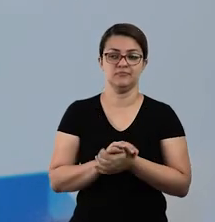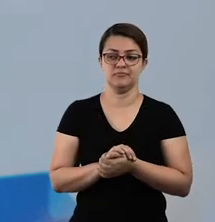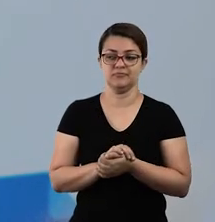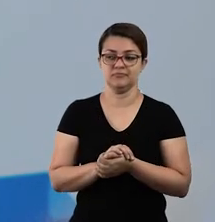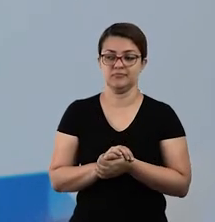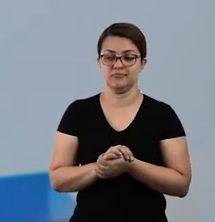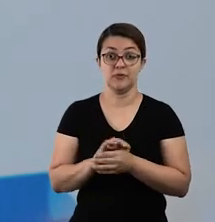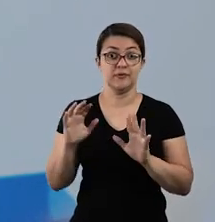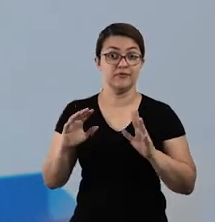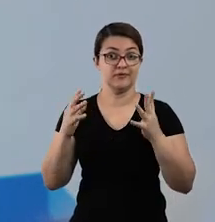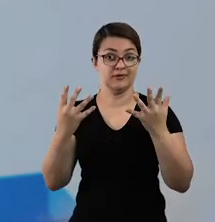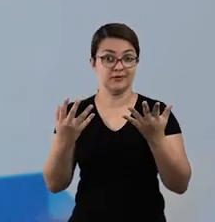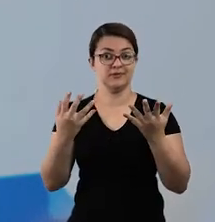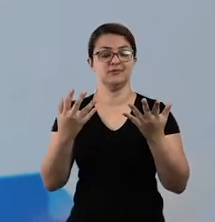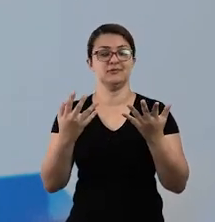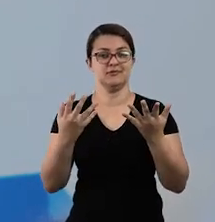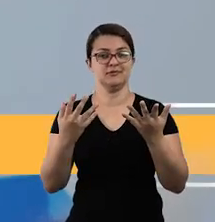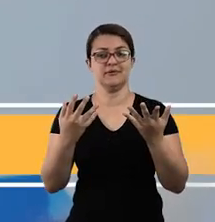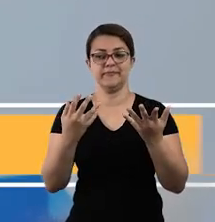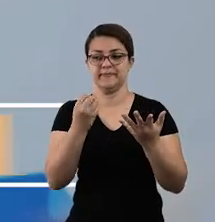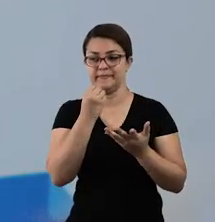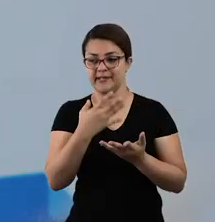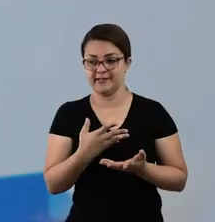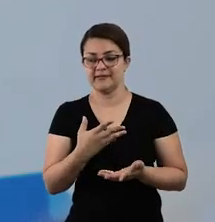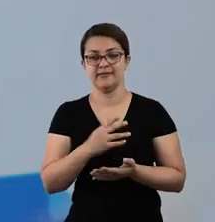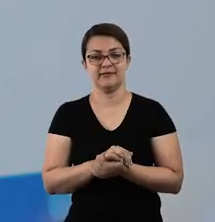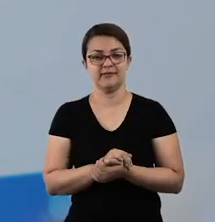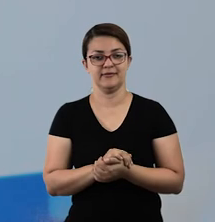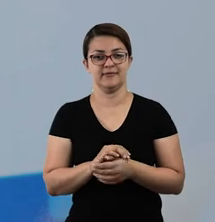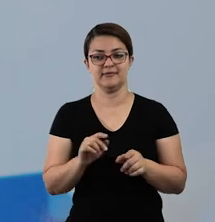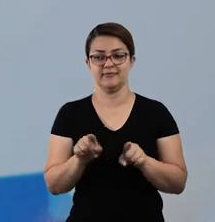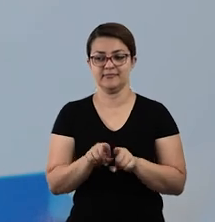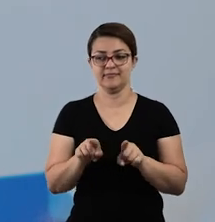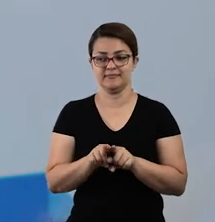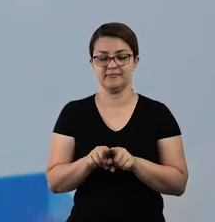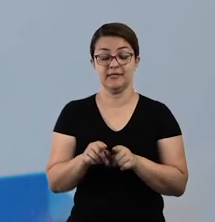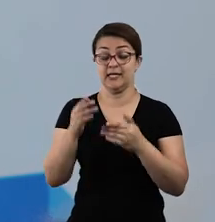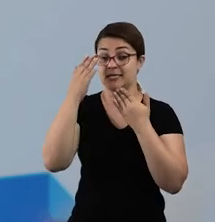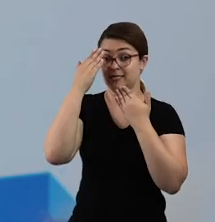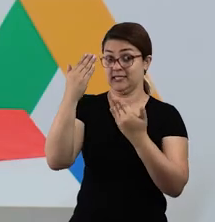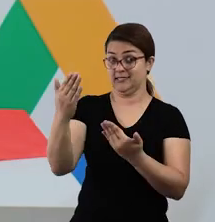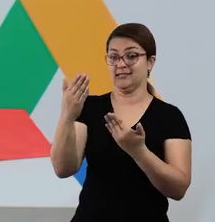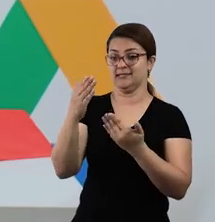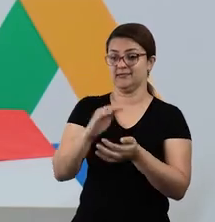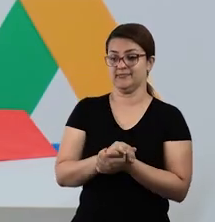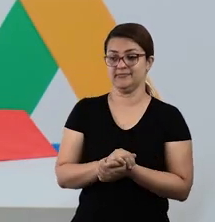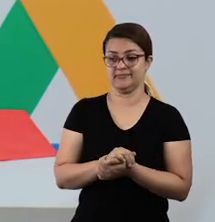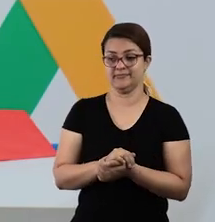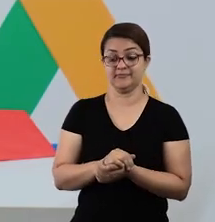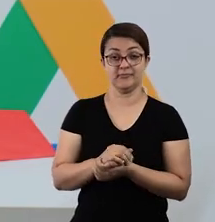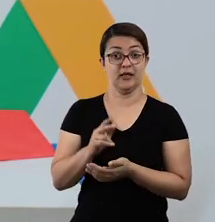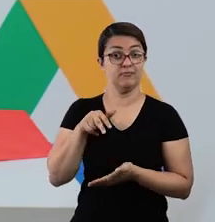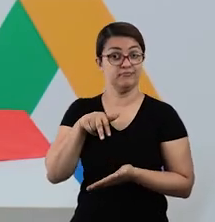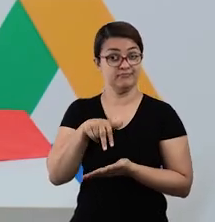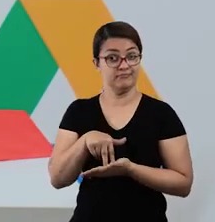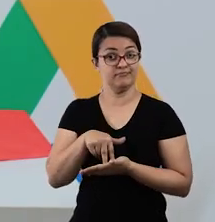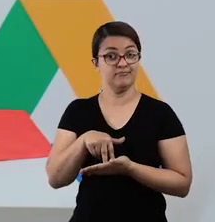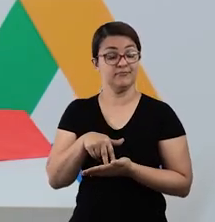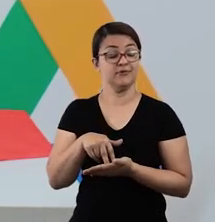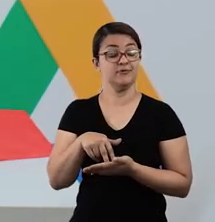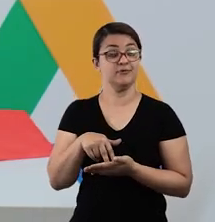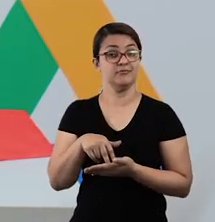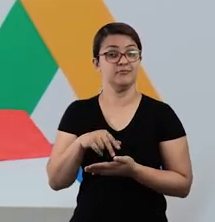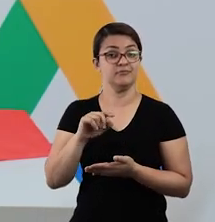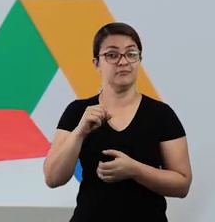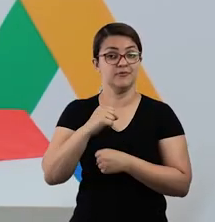ótimo Tentos Given Day, né? E que vocês comemorem as coisas pelas quais vocês são muito gratos. Então, eu fico por aqui